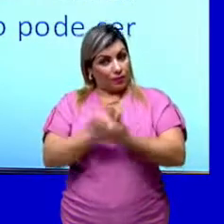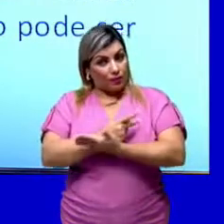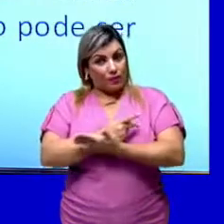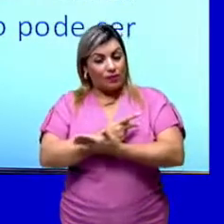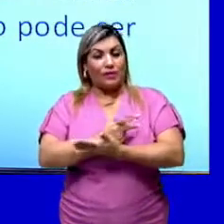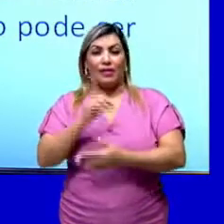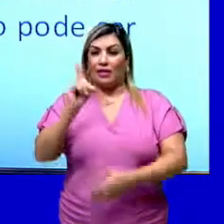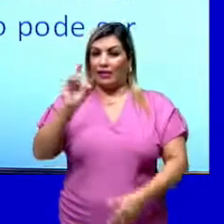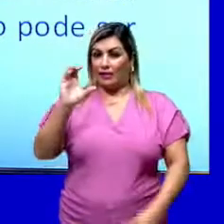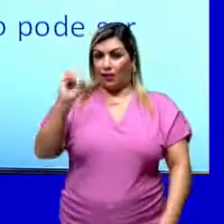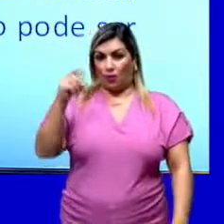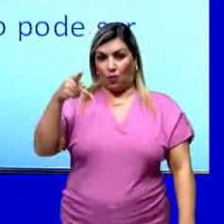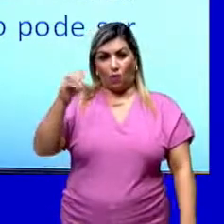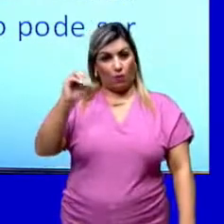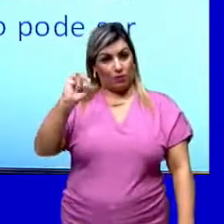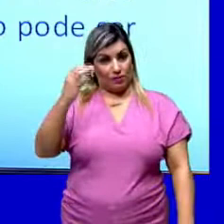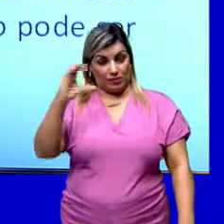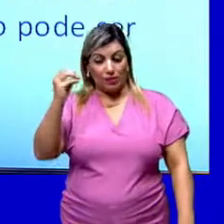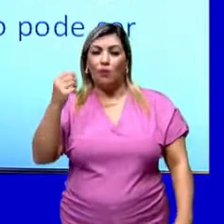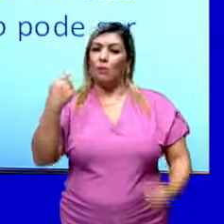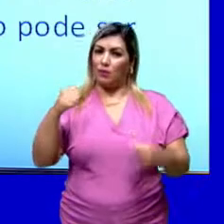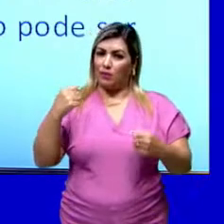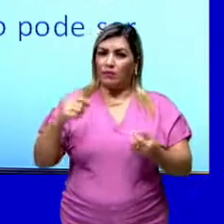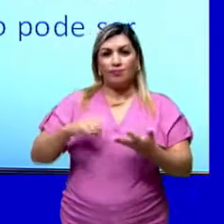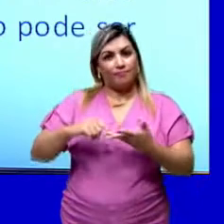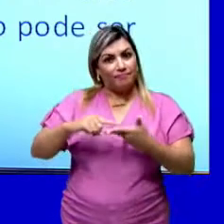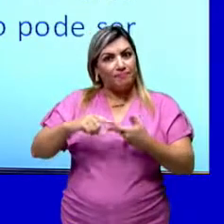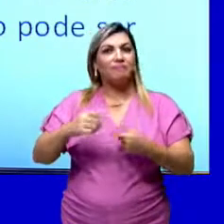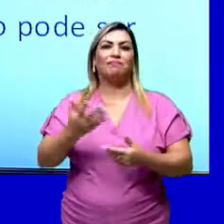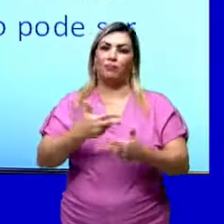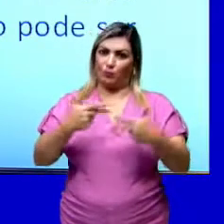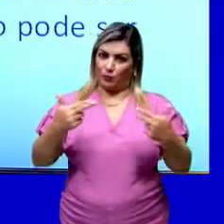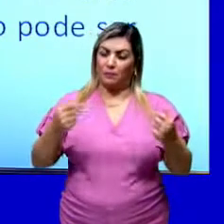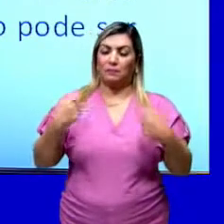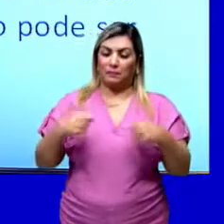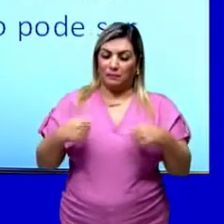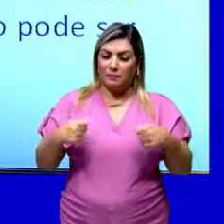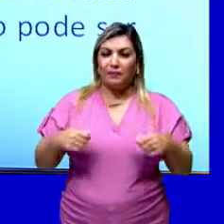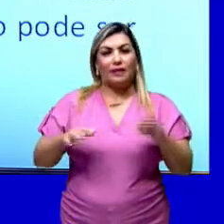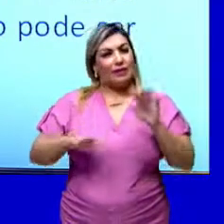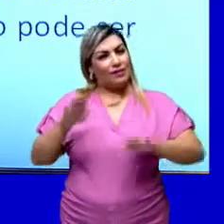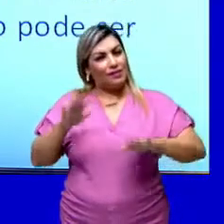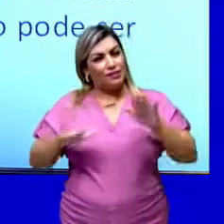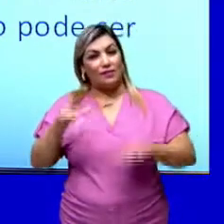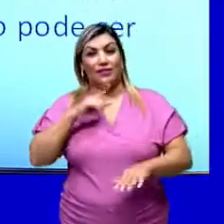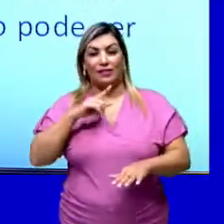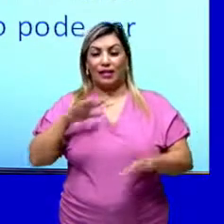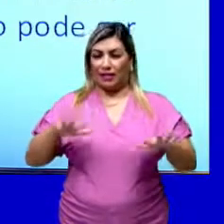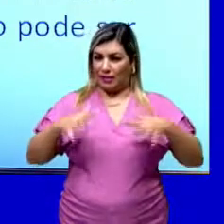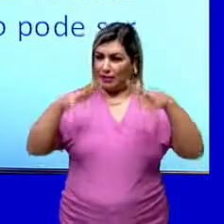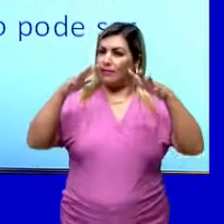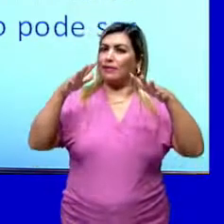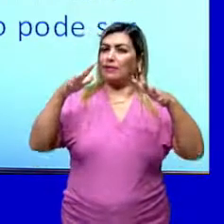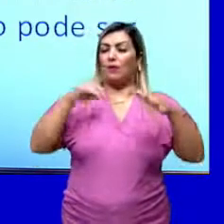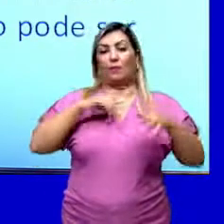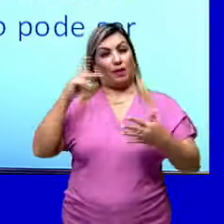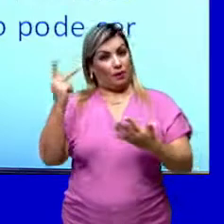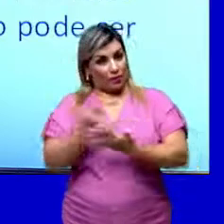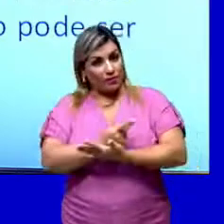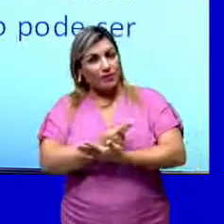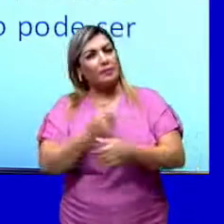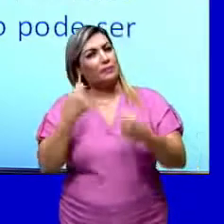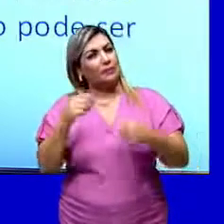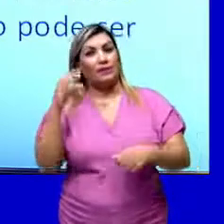essa decomposição, existem algumas condições. Então, às vezes, existem reações que, para acontecer,